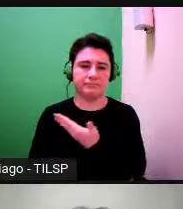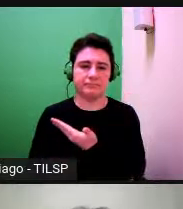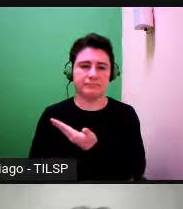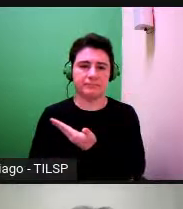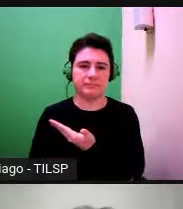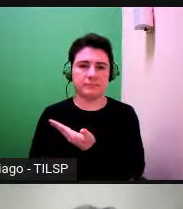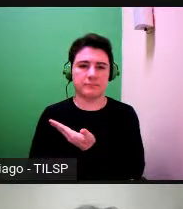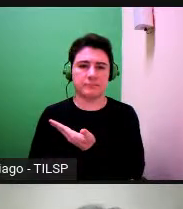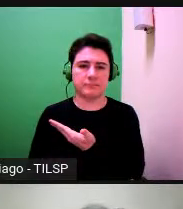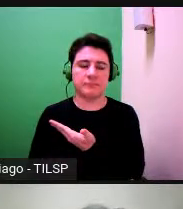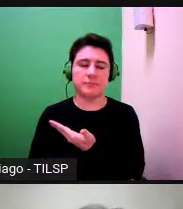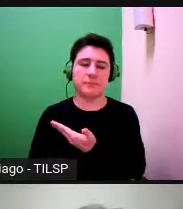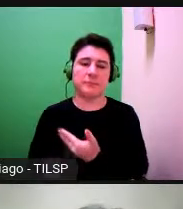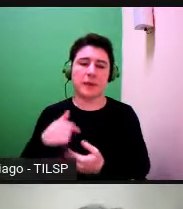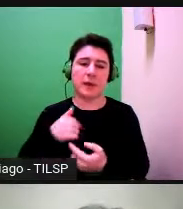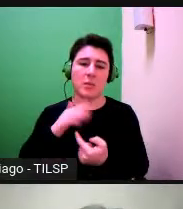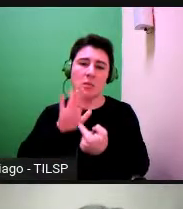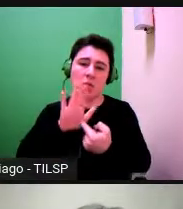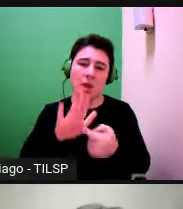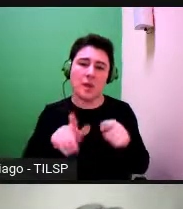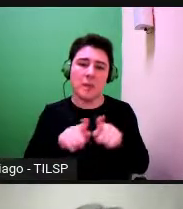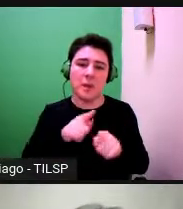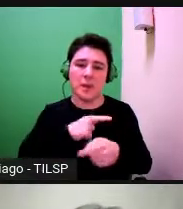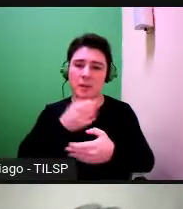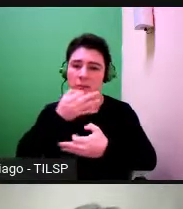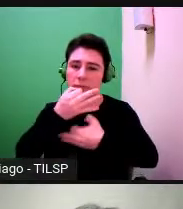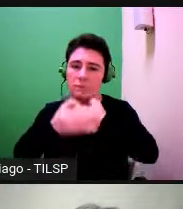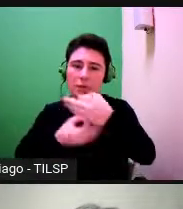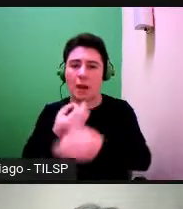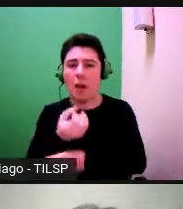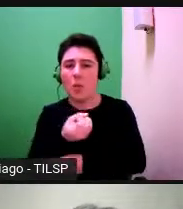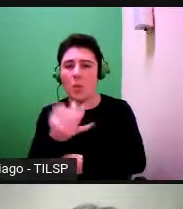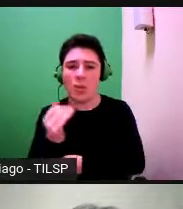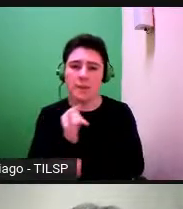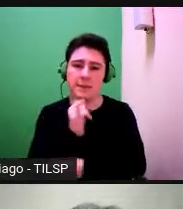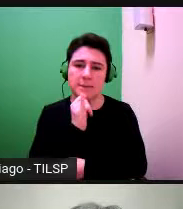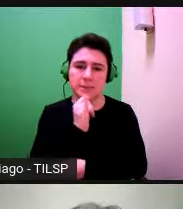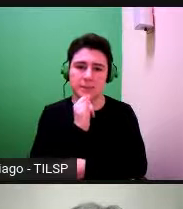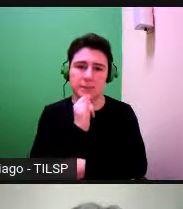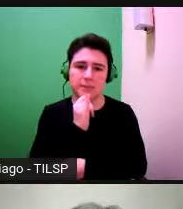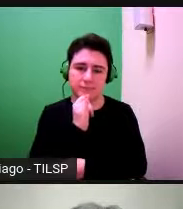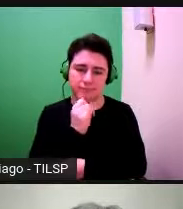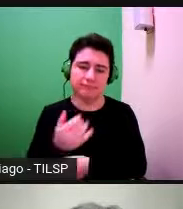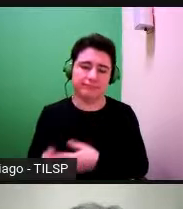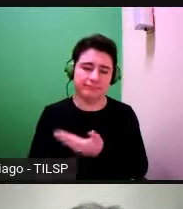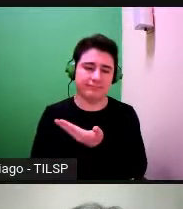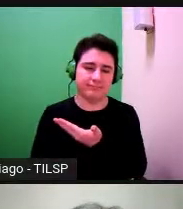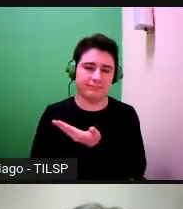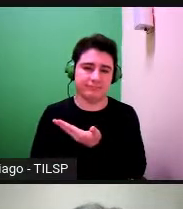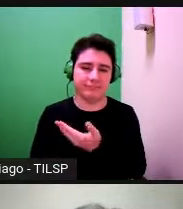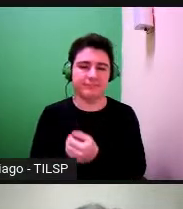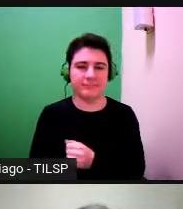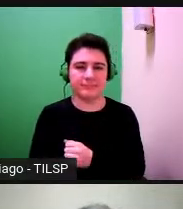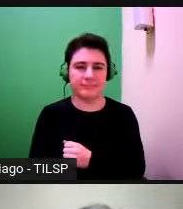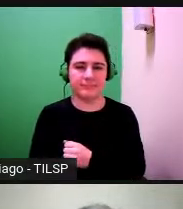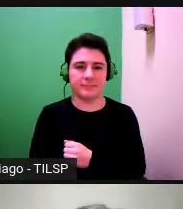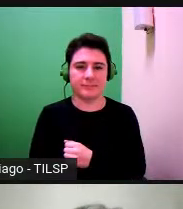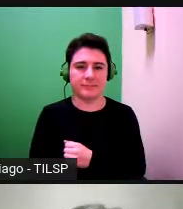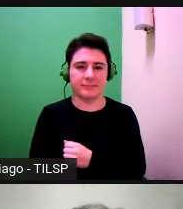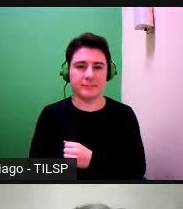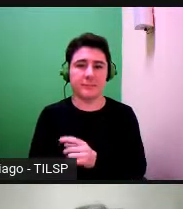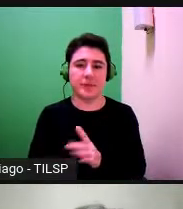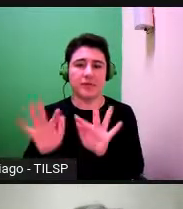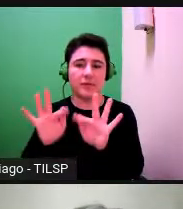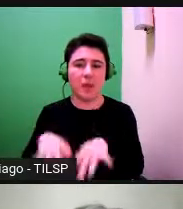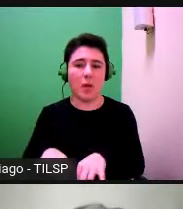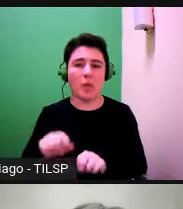mostrar e comentar alguns exemplos retirados de práticas de divulgação científica. Para terminar,